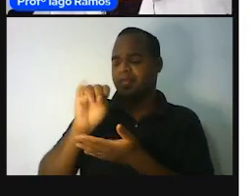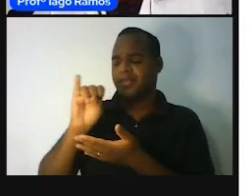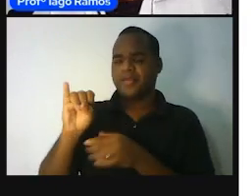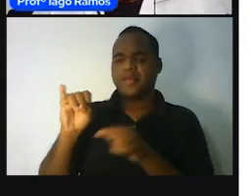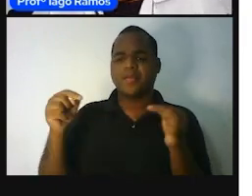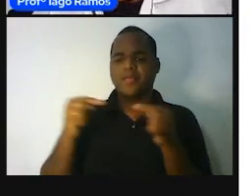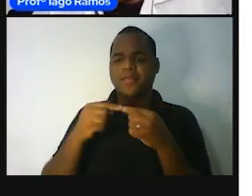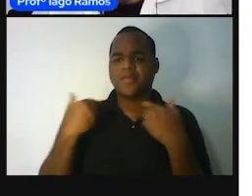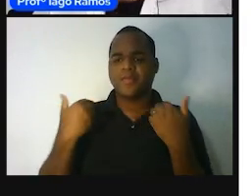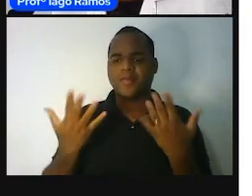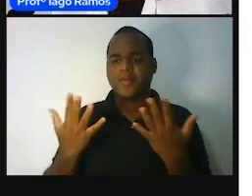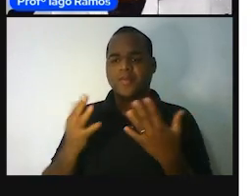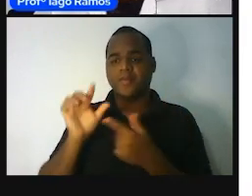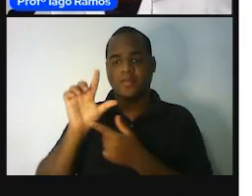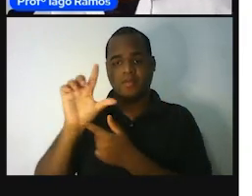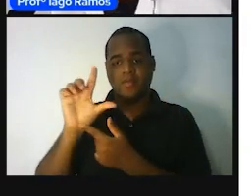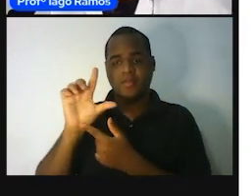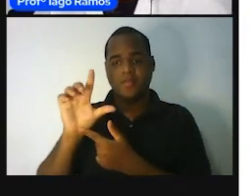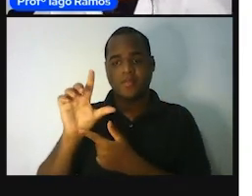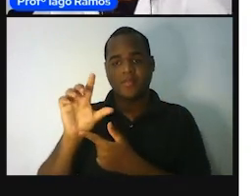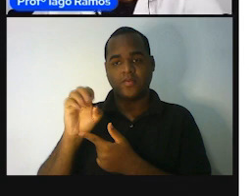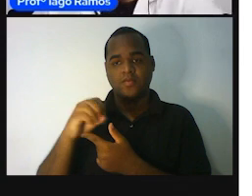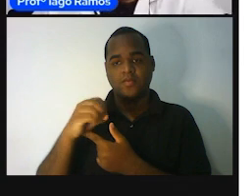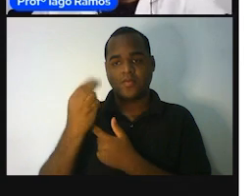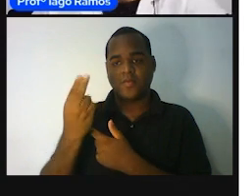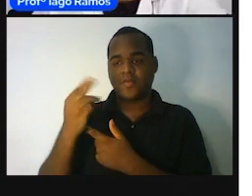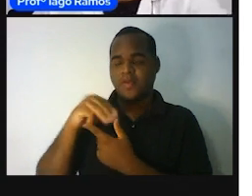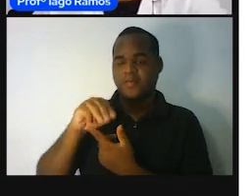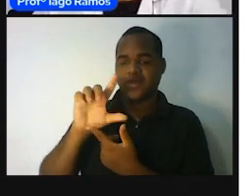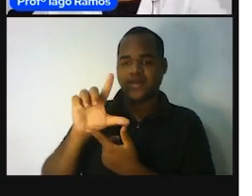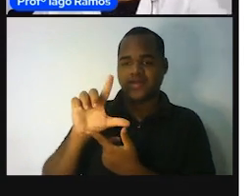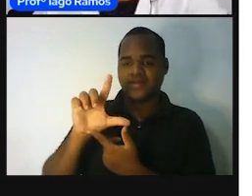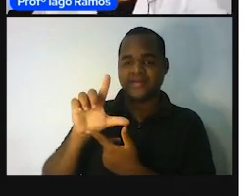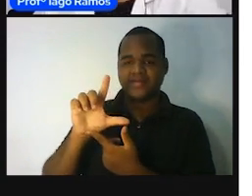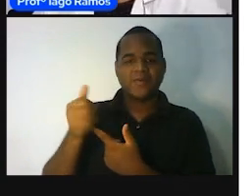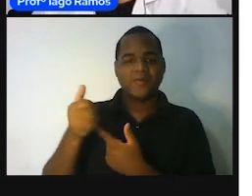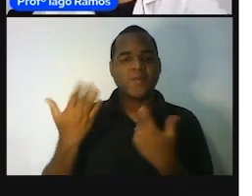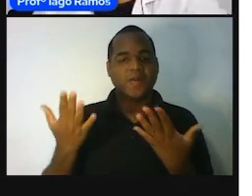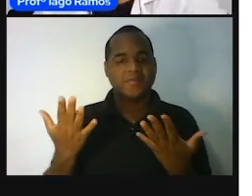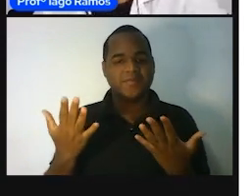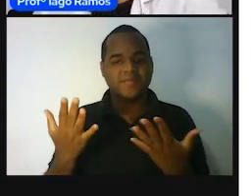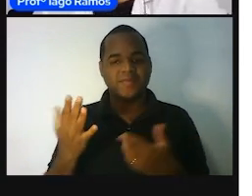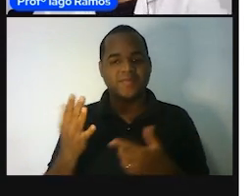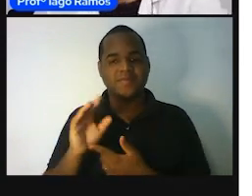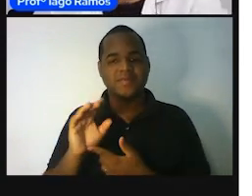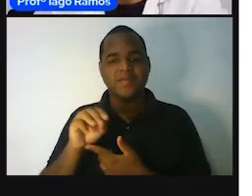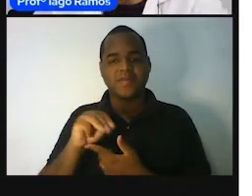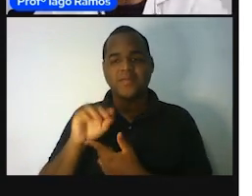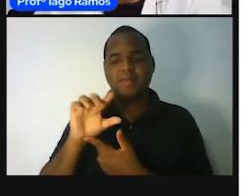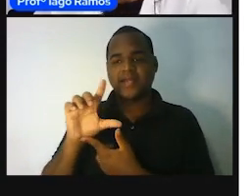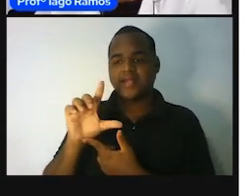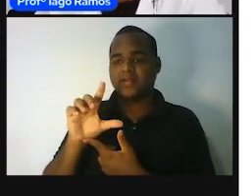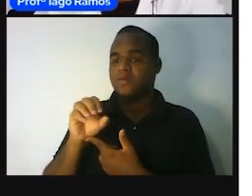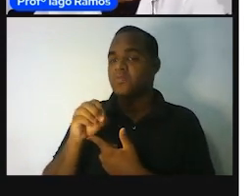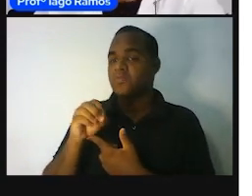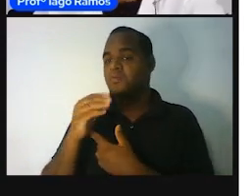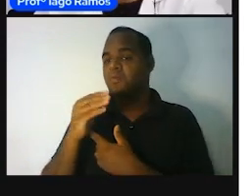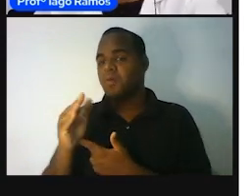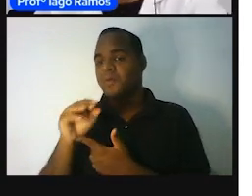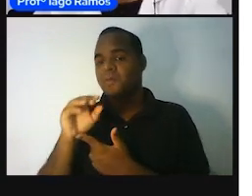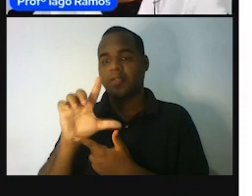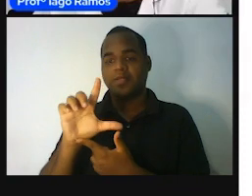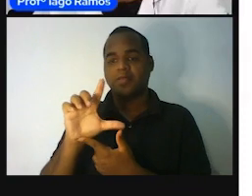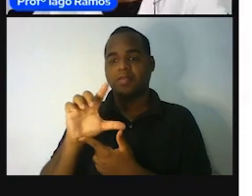É o milímetro ou é o milímetro de açúcar litro, o NL, o famoso NL? Né? Esse